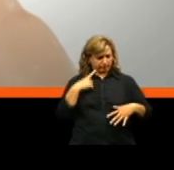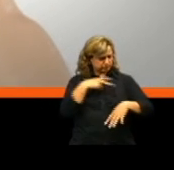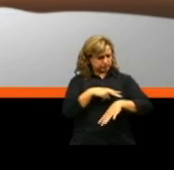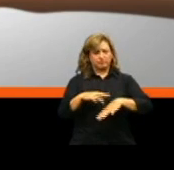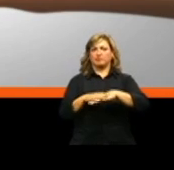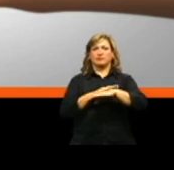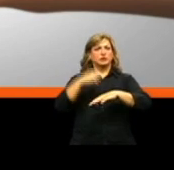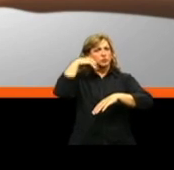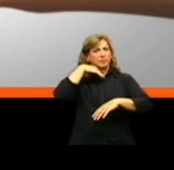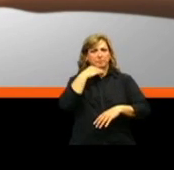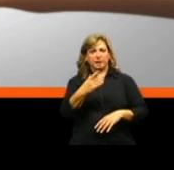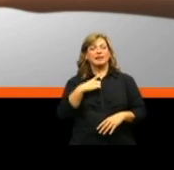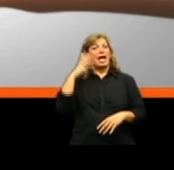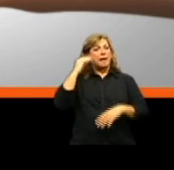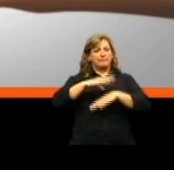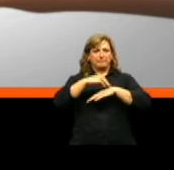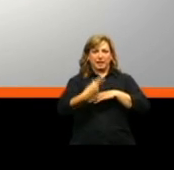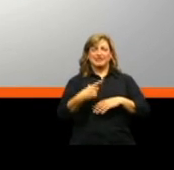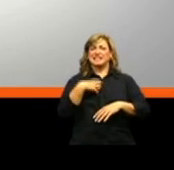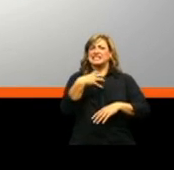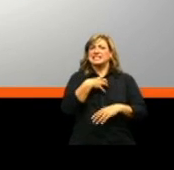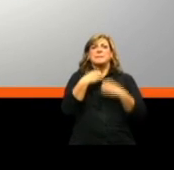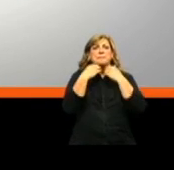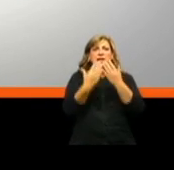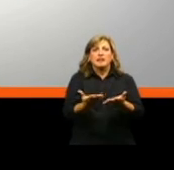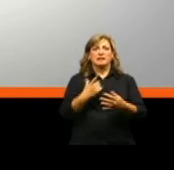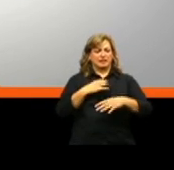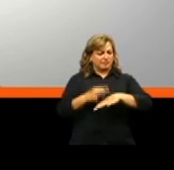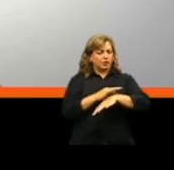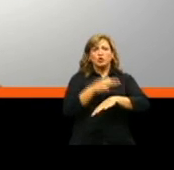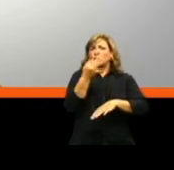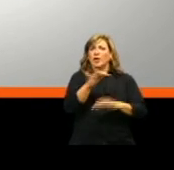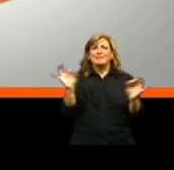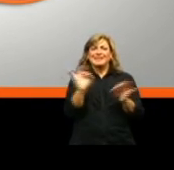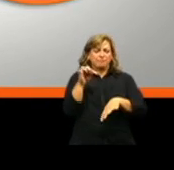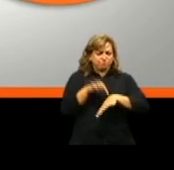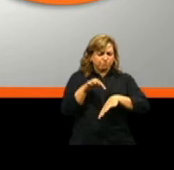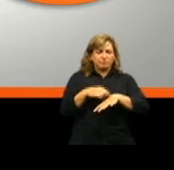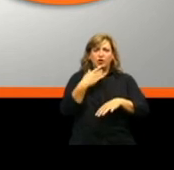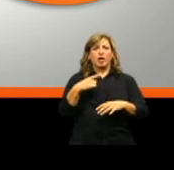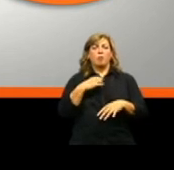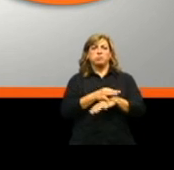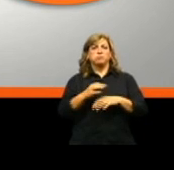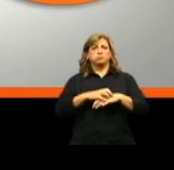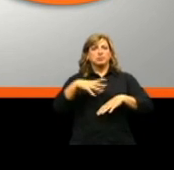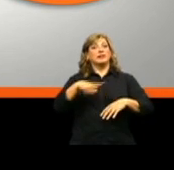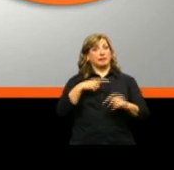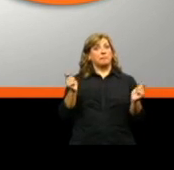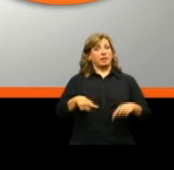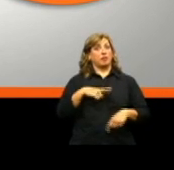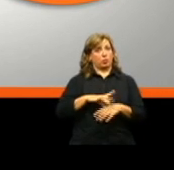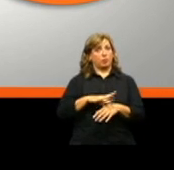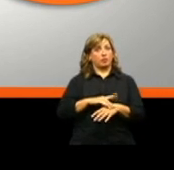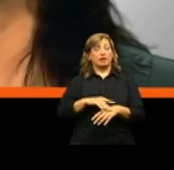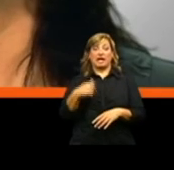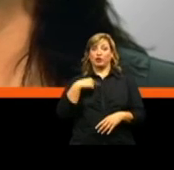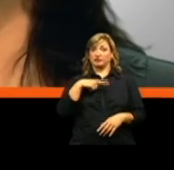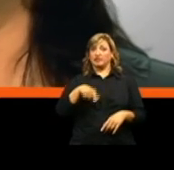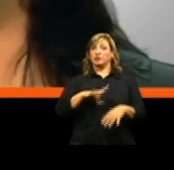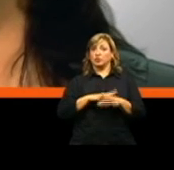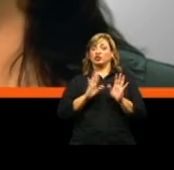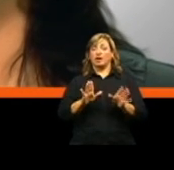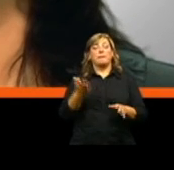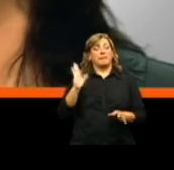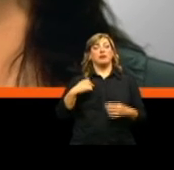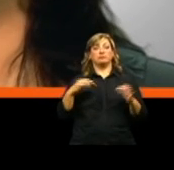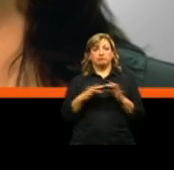suam, com perda de pelo e sensibilidade, manchas que não doem, caroços e inchaços podem ser rancenise. Eu